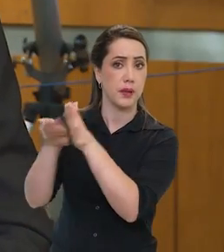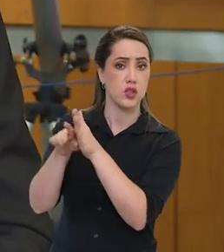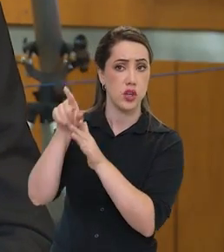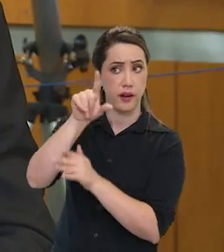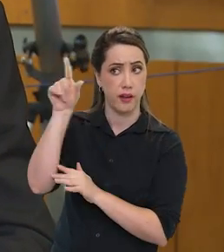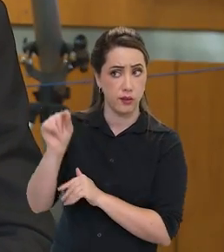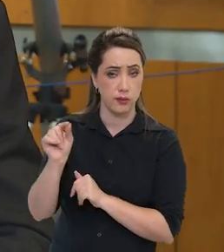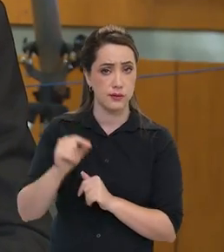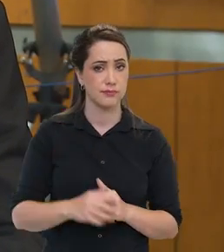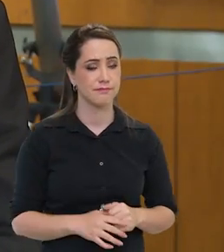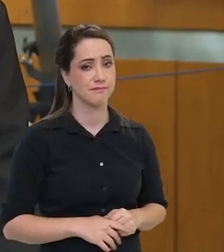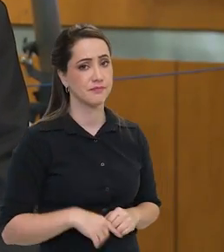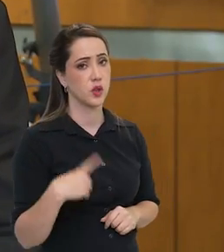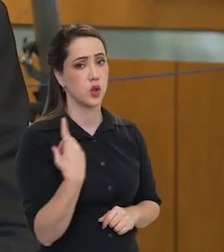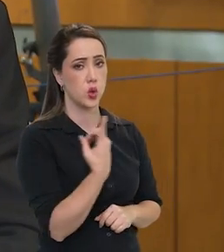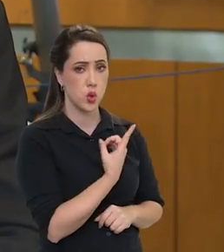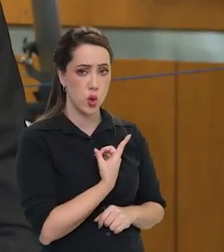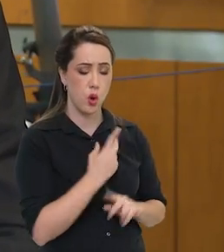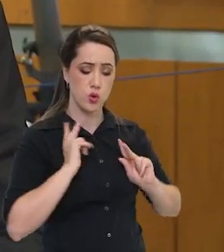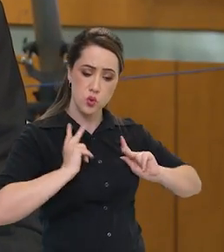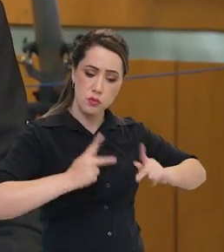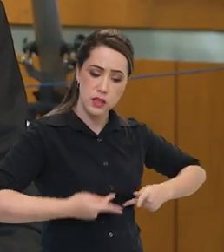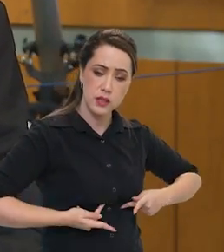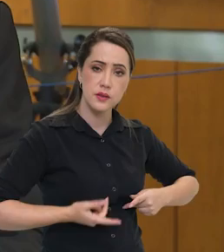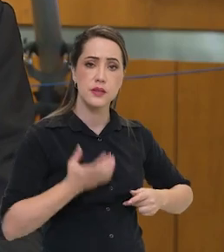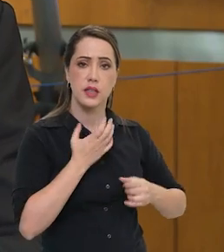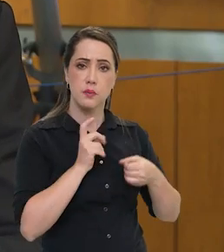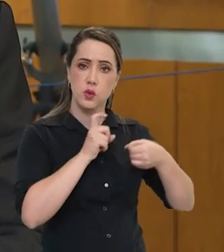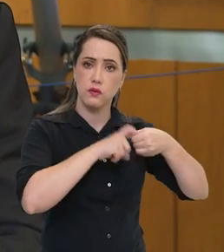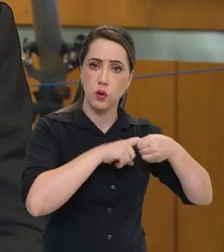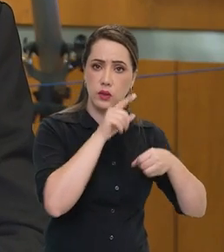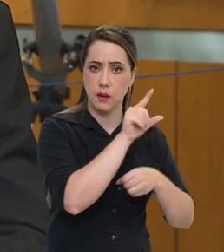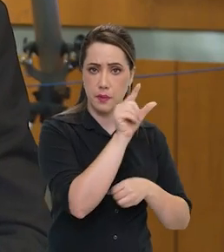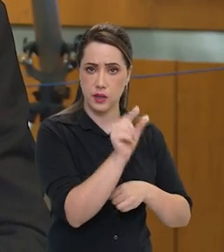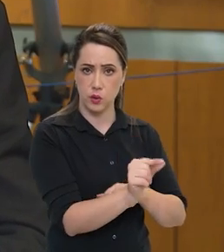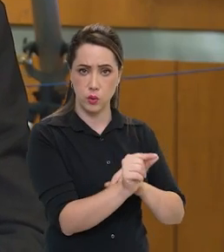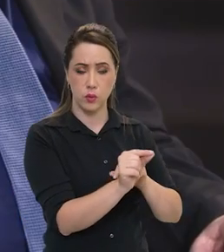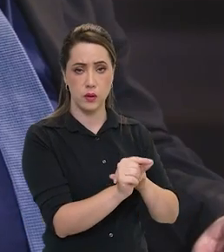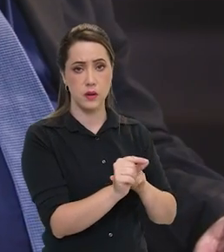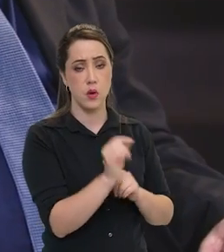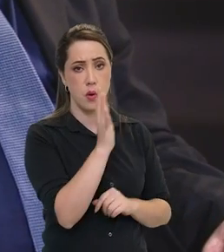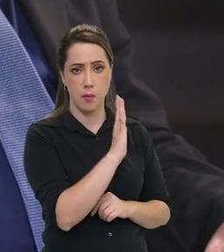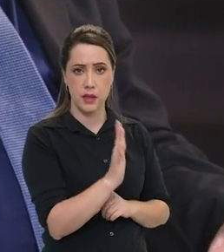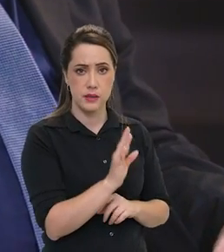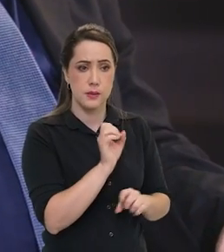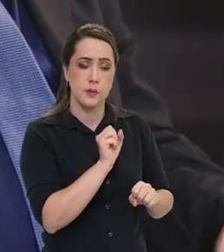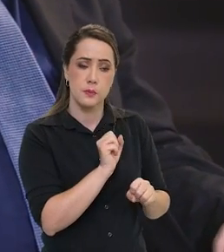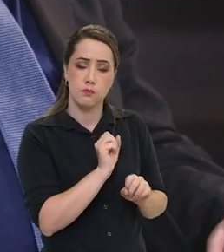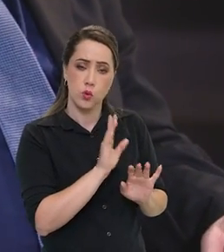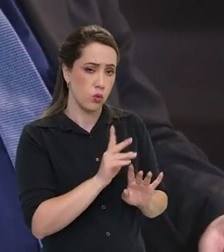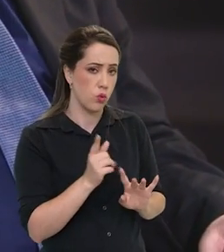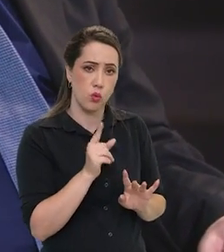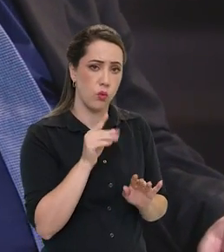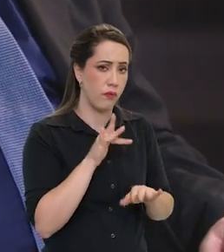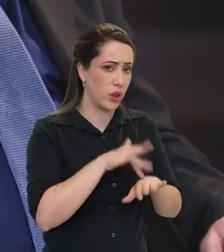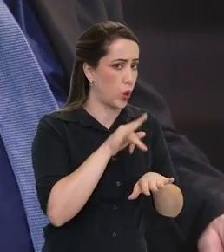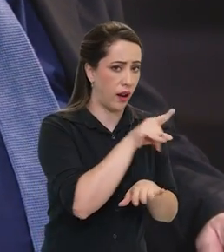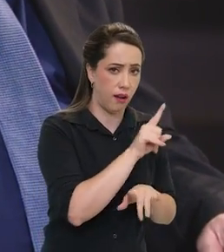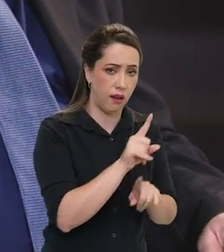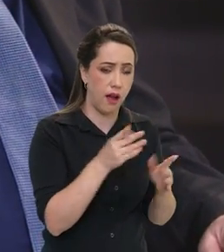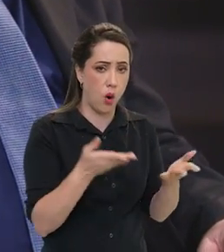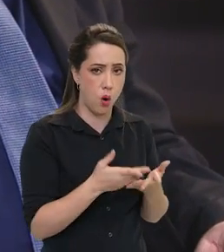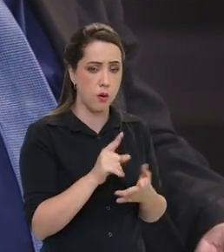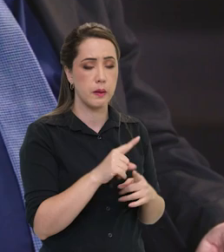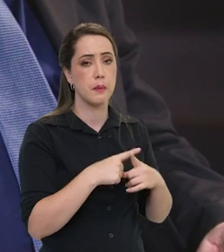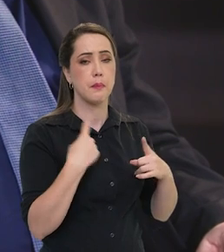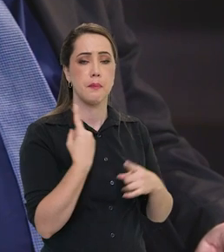nós, enquanto humanidade, estamos voltando para a Lua, para pisar na Lua. O Brasil não irá desta vez, mas a gente